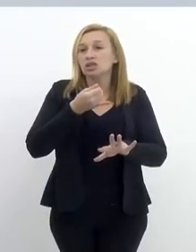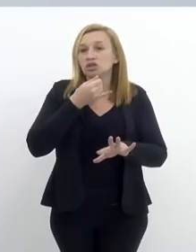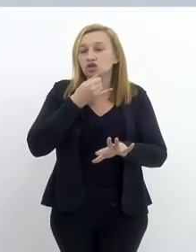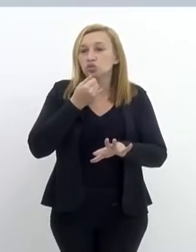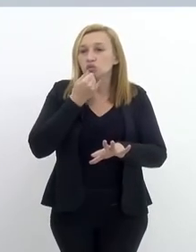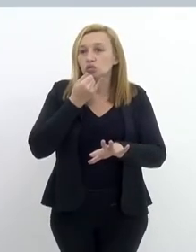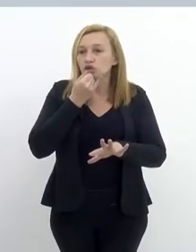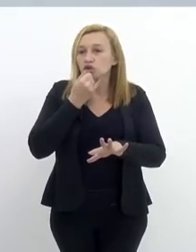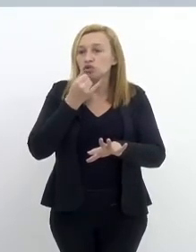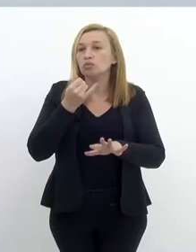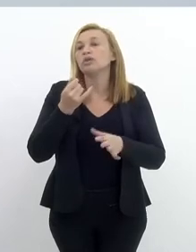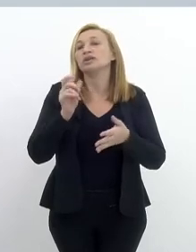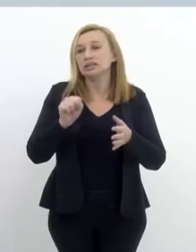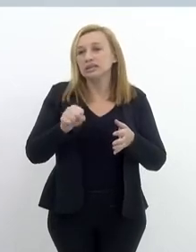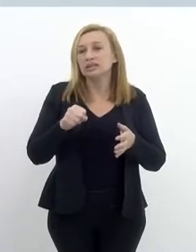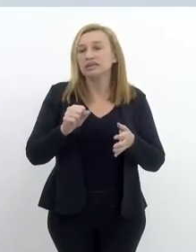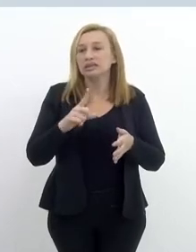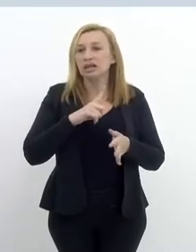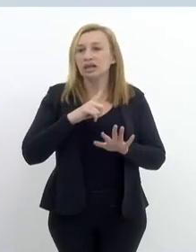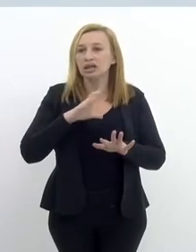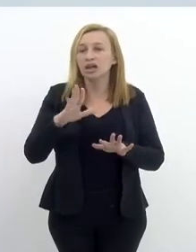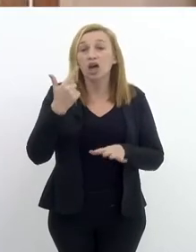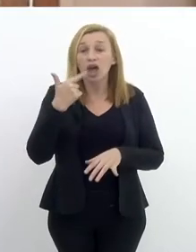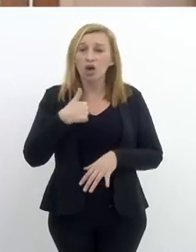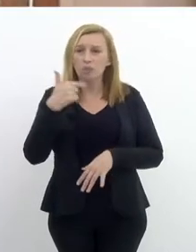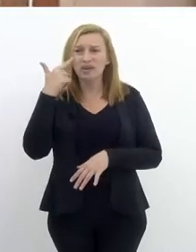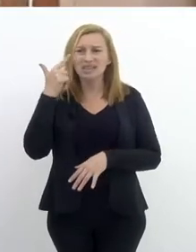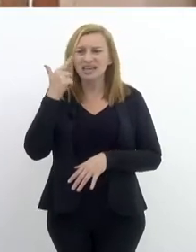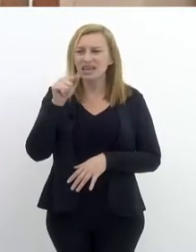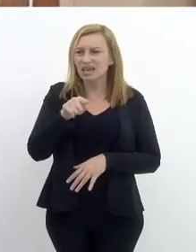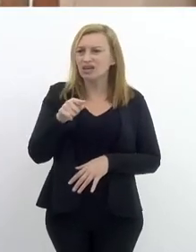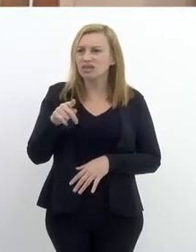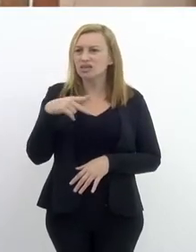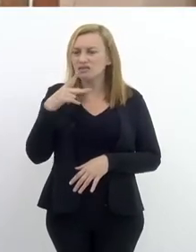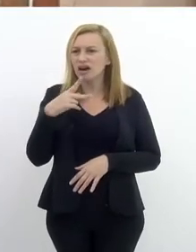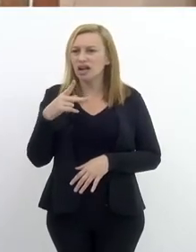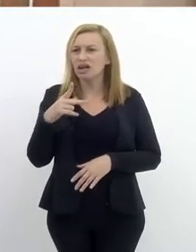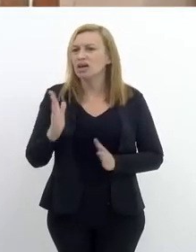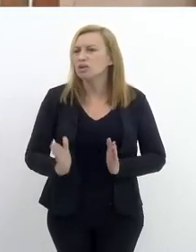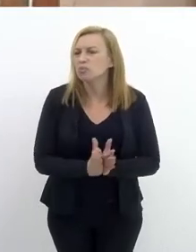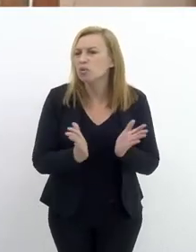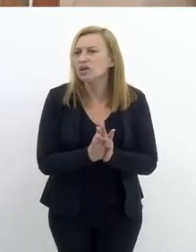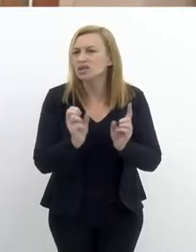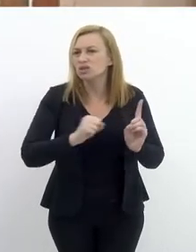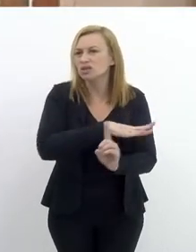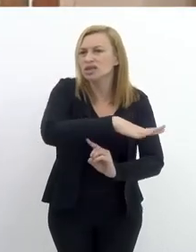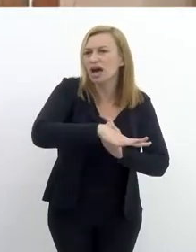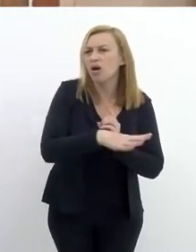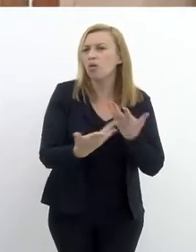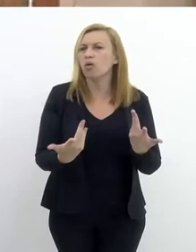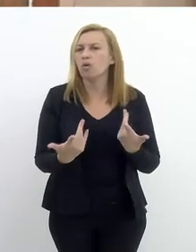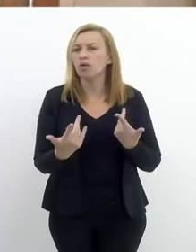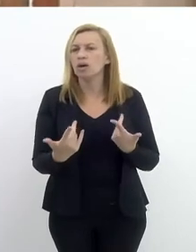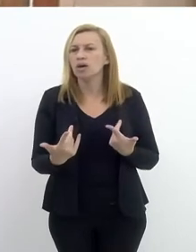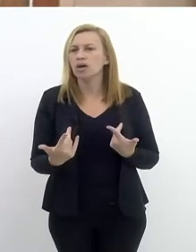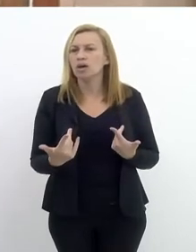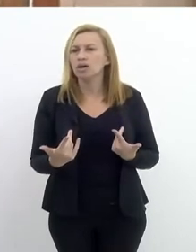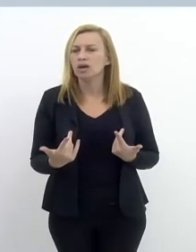Minto, a gente nota a diferença sim. Os dados estão em... É porque eu estava pensando aqui, quando você fala em vulnerabilidade social,